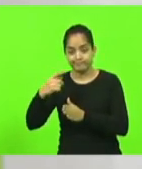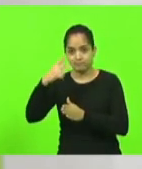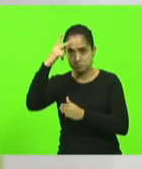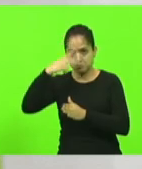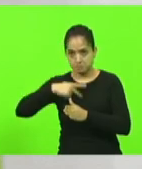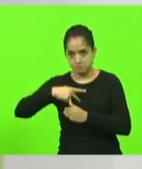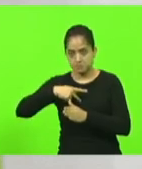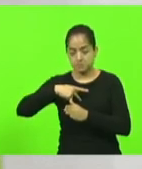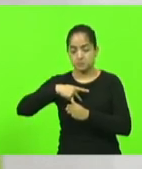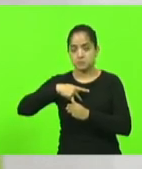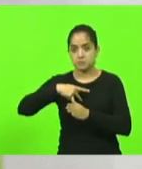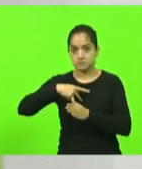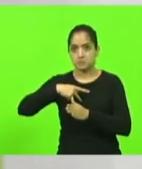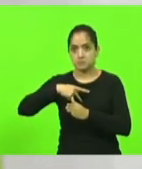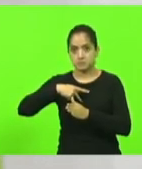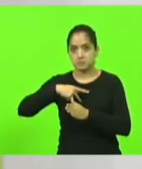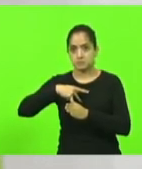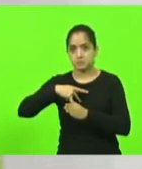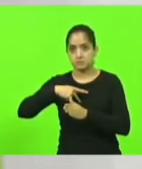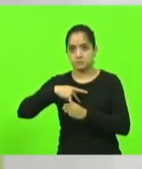nocivos,